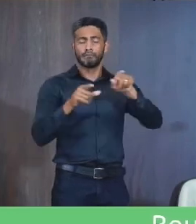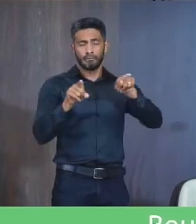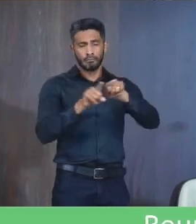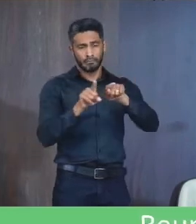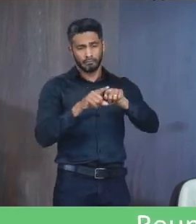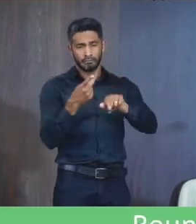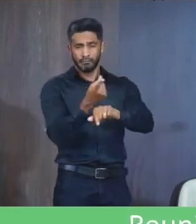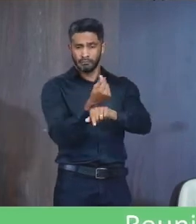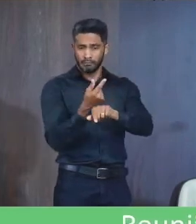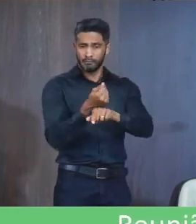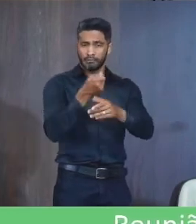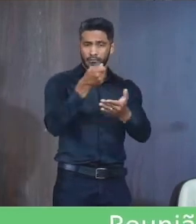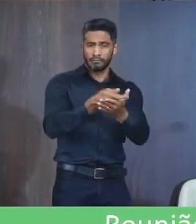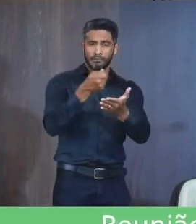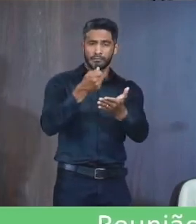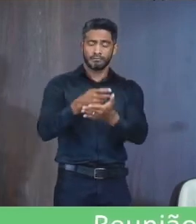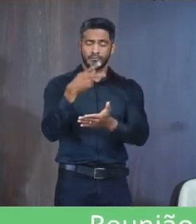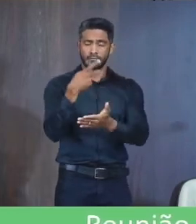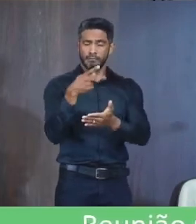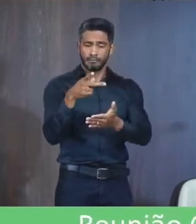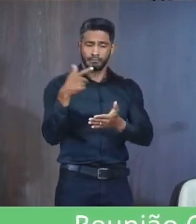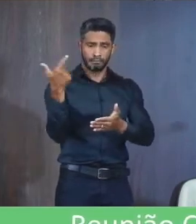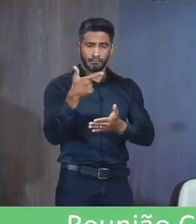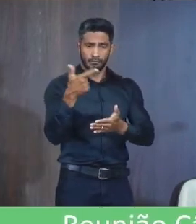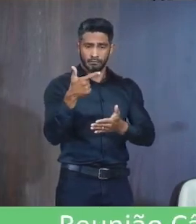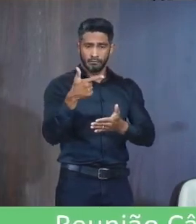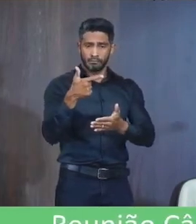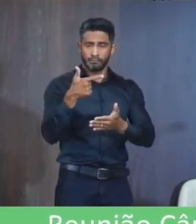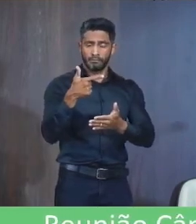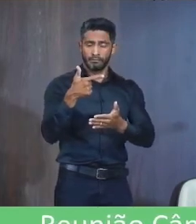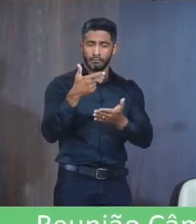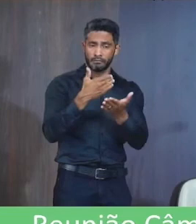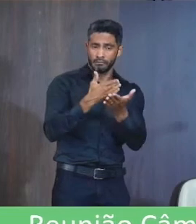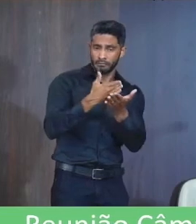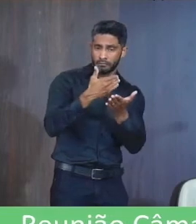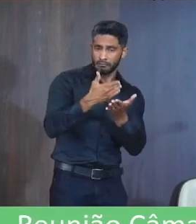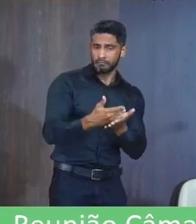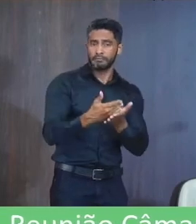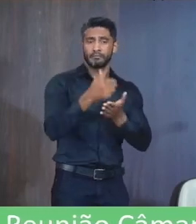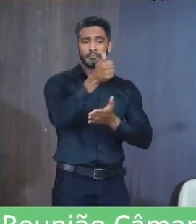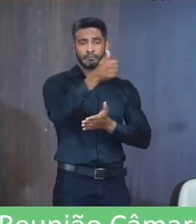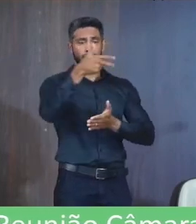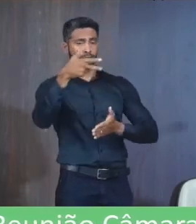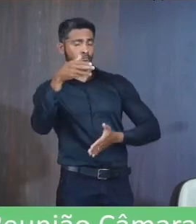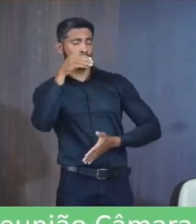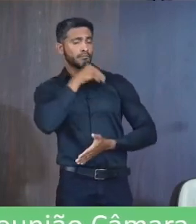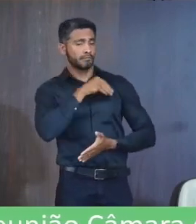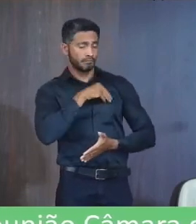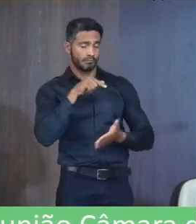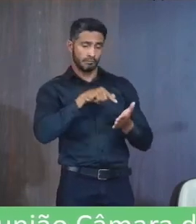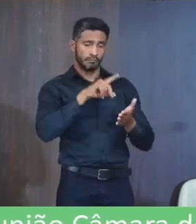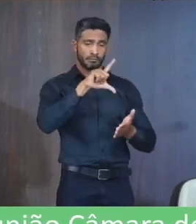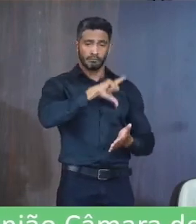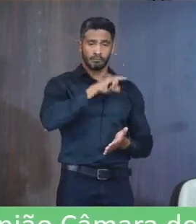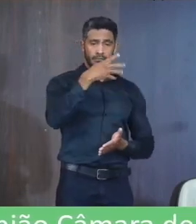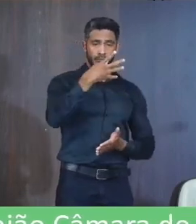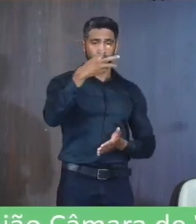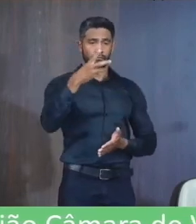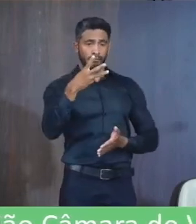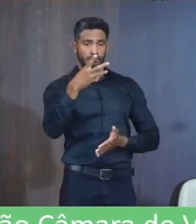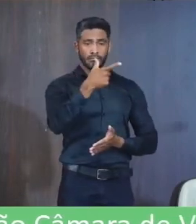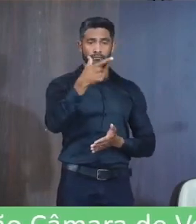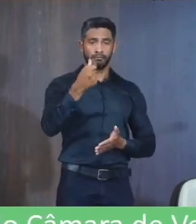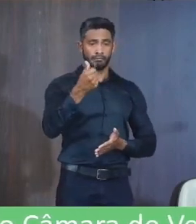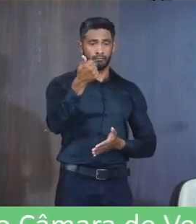Créditos Para efetuar O pagamento Da segunda parcela Do 13º salário Segundo a lei 4320 De